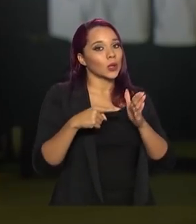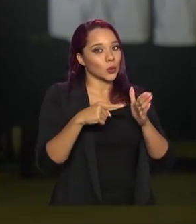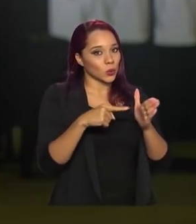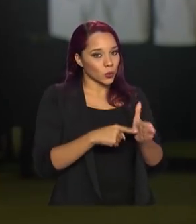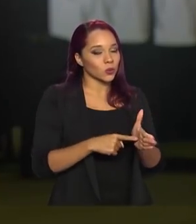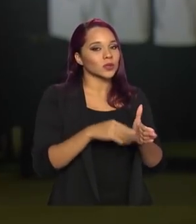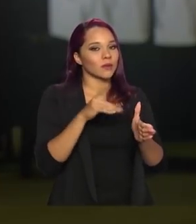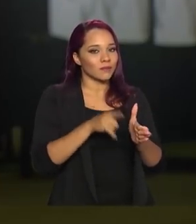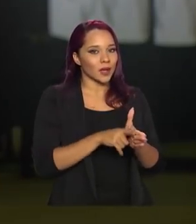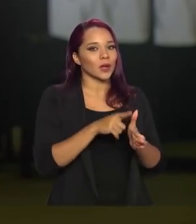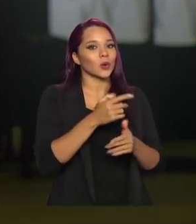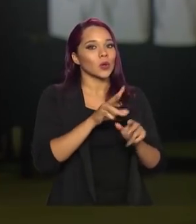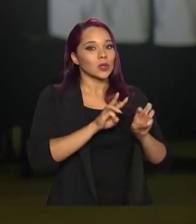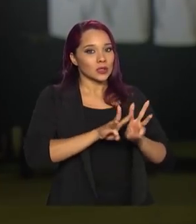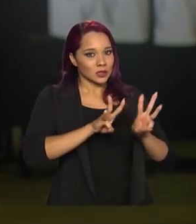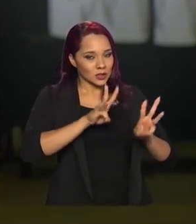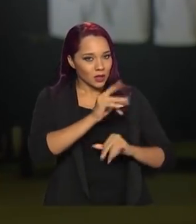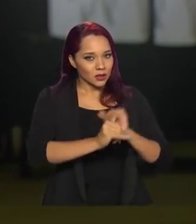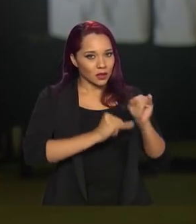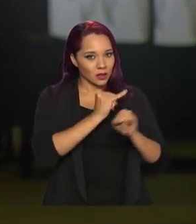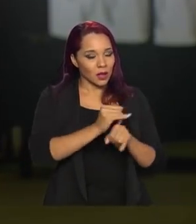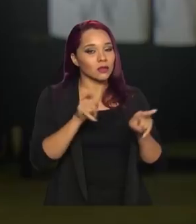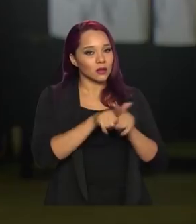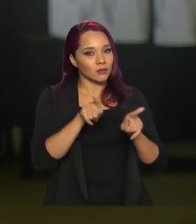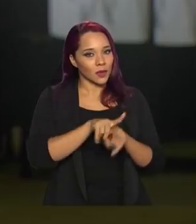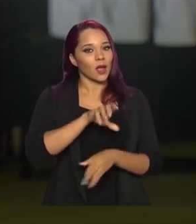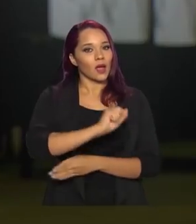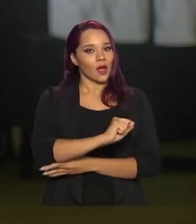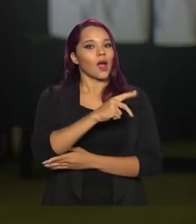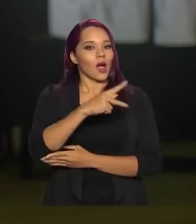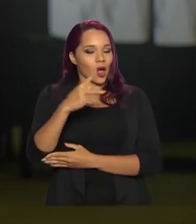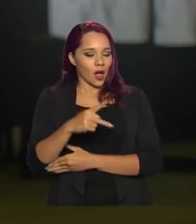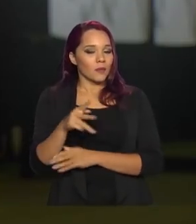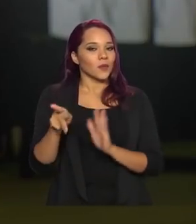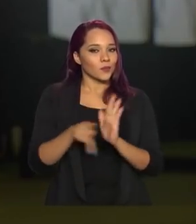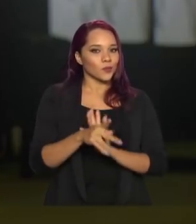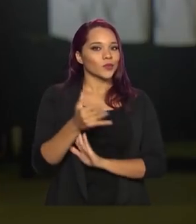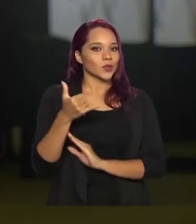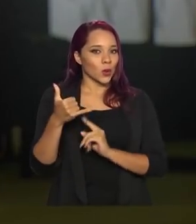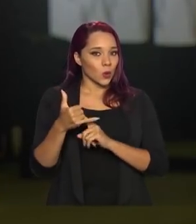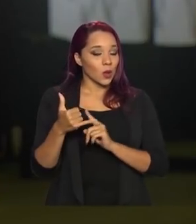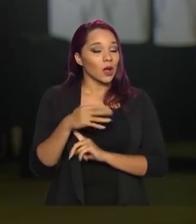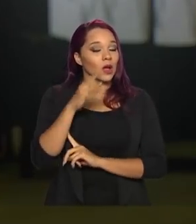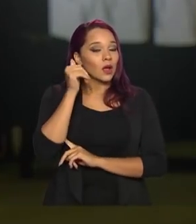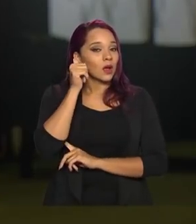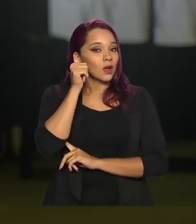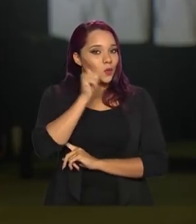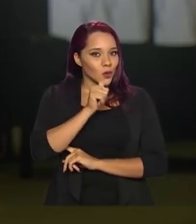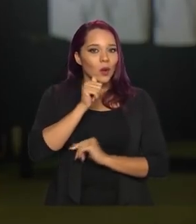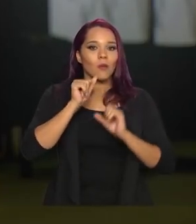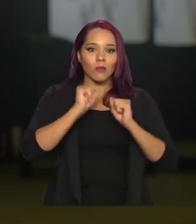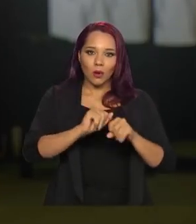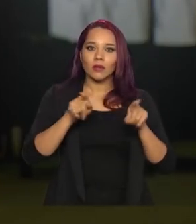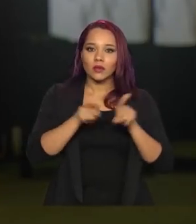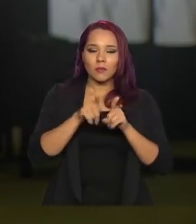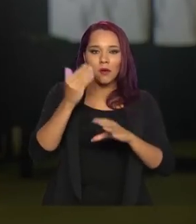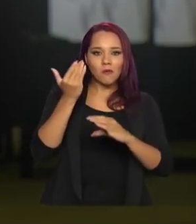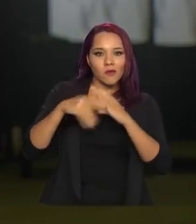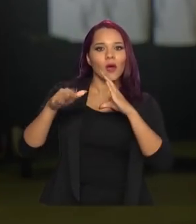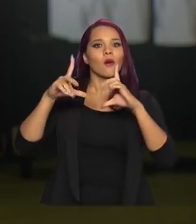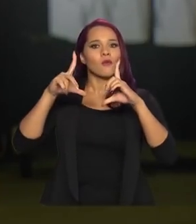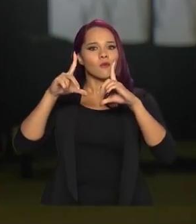feita pelo canal no site e no aplicativo para celular. E as mulheres vão poder, inclusive, enviar